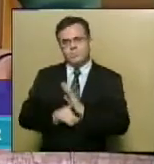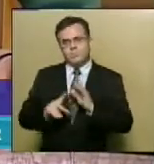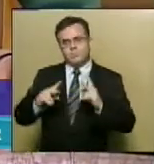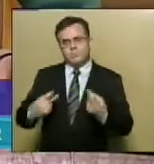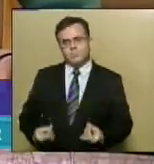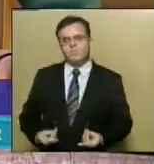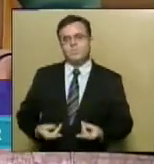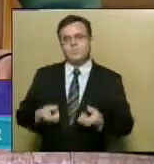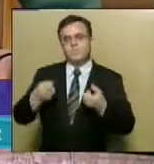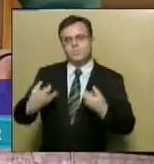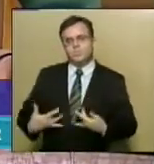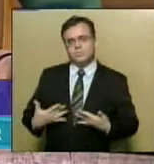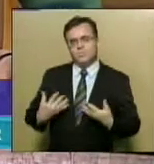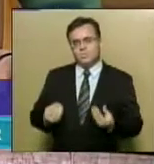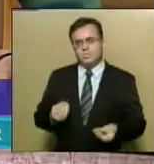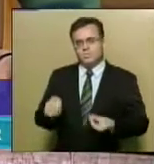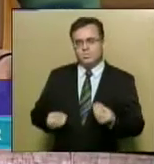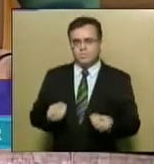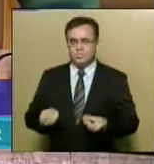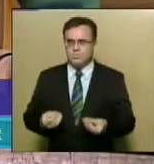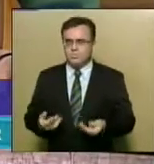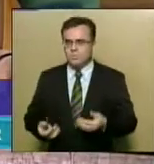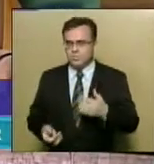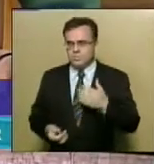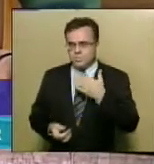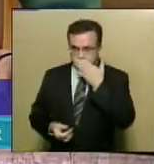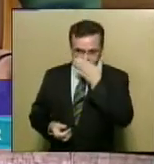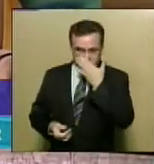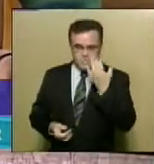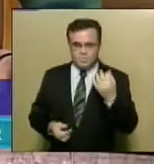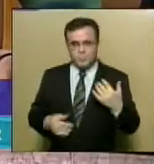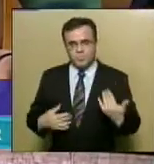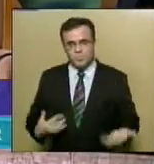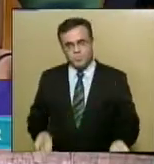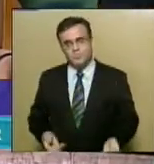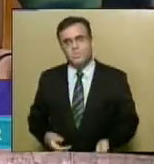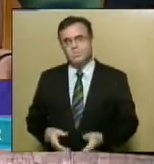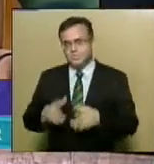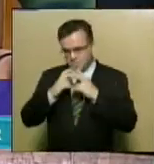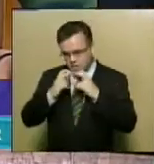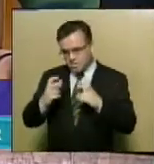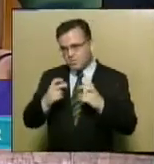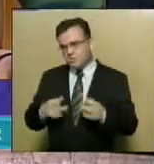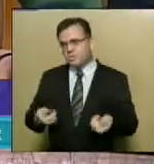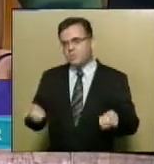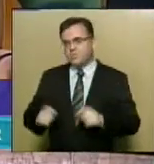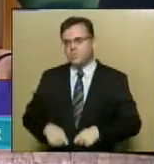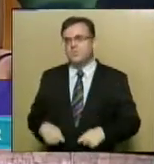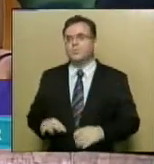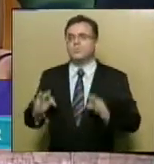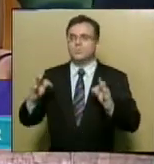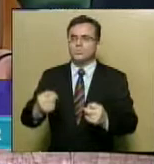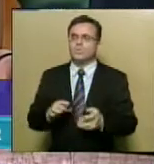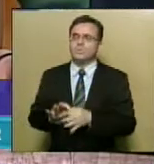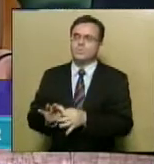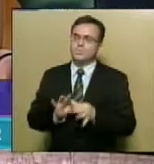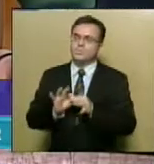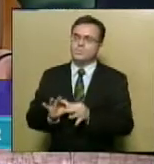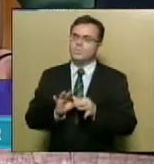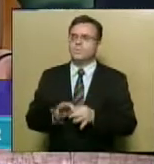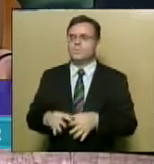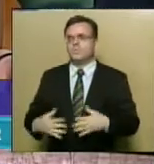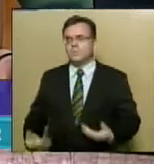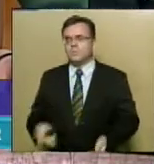incessante, enquanto o grito dos excluídos tiver que ser ouvido, todos devem se unir a esse grito.